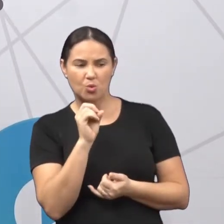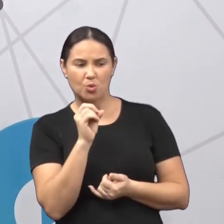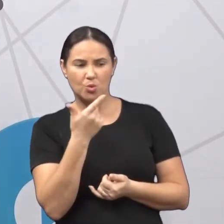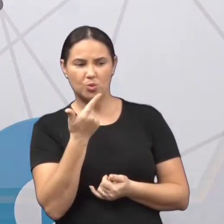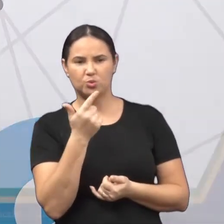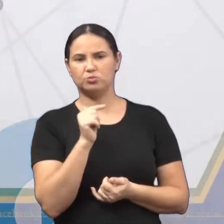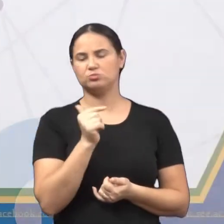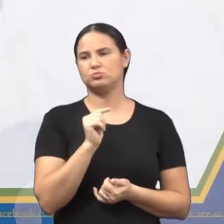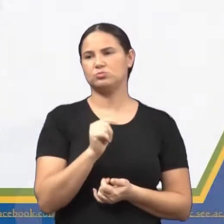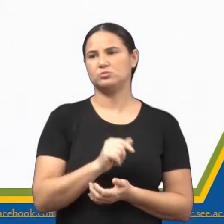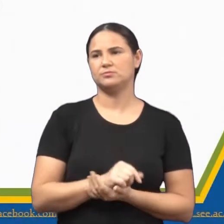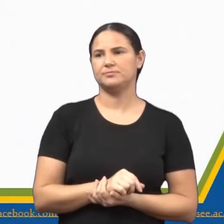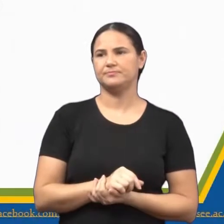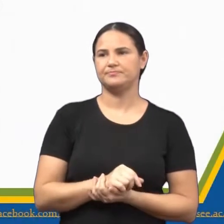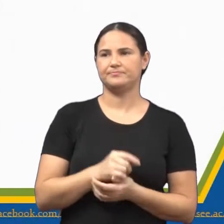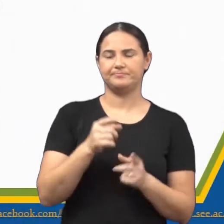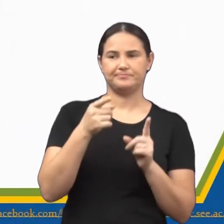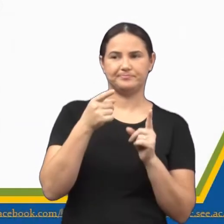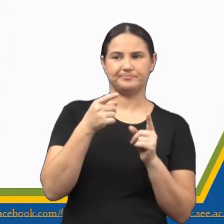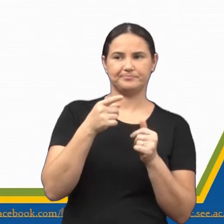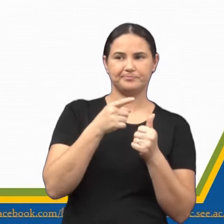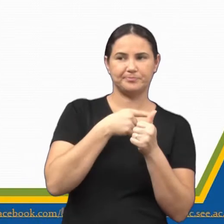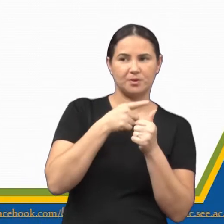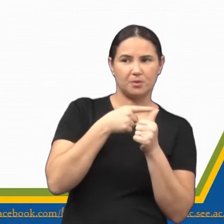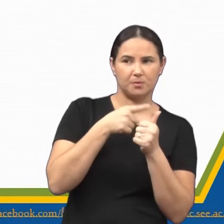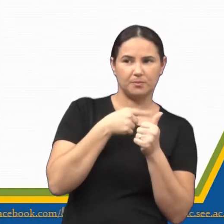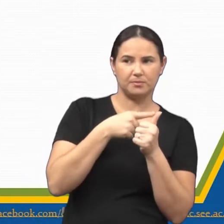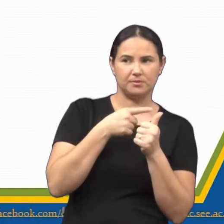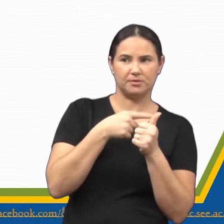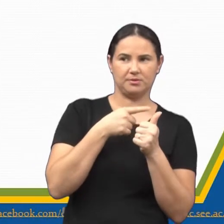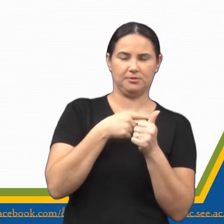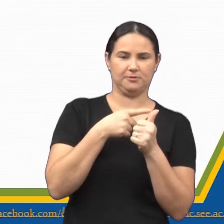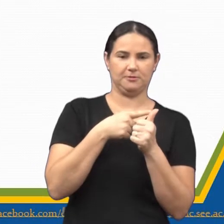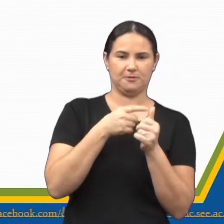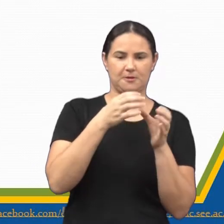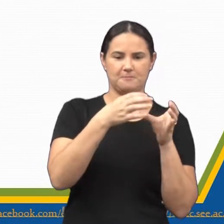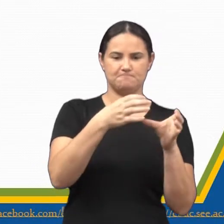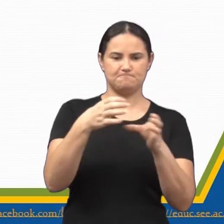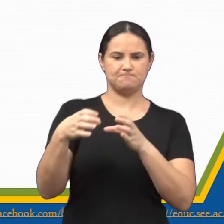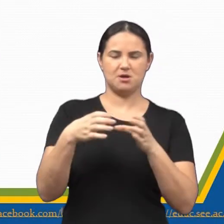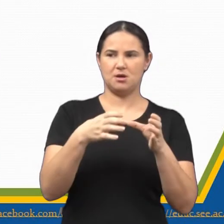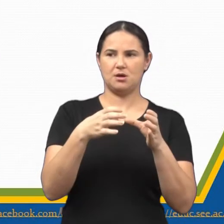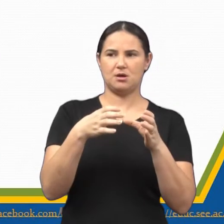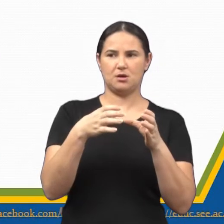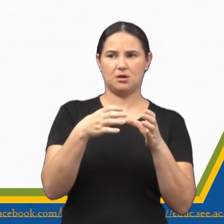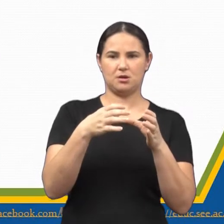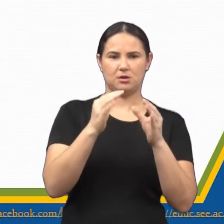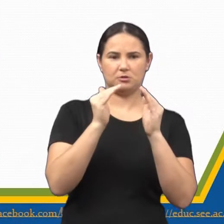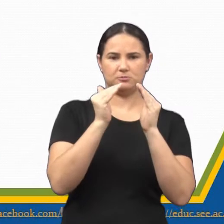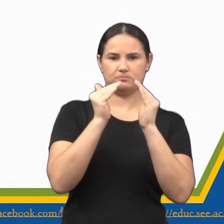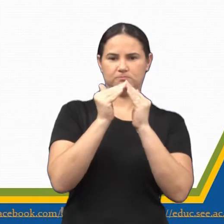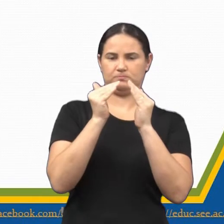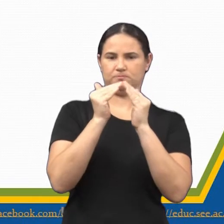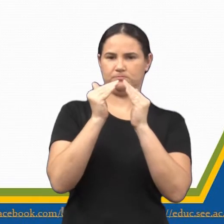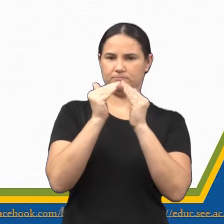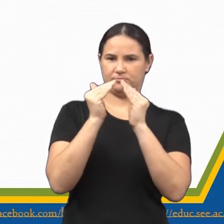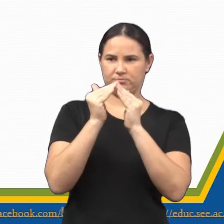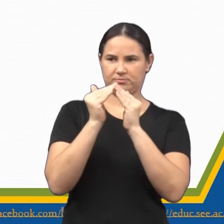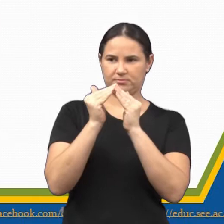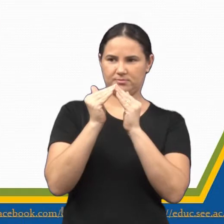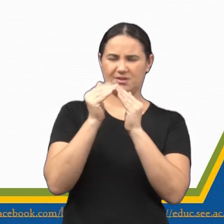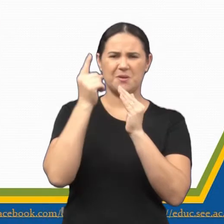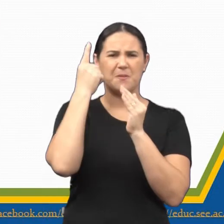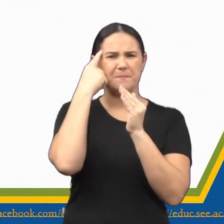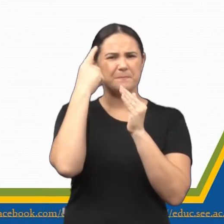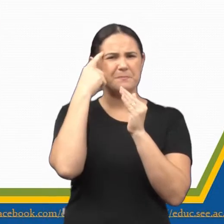O primeiro bairro são os bairros residenciais. Olha aí, ó. Quando eu falo residenciais, eu